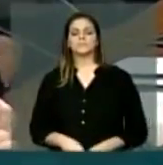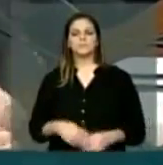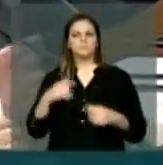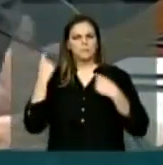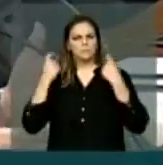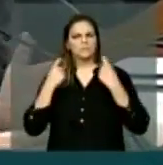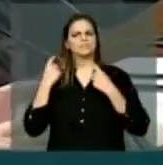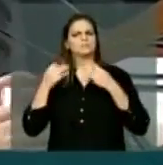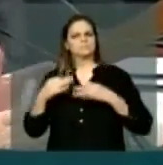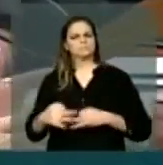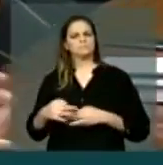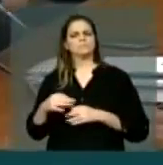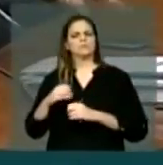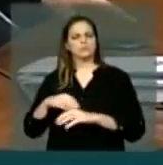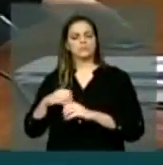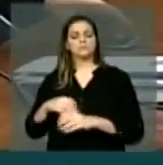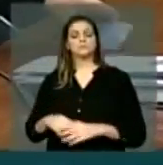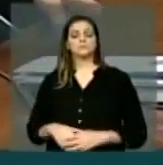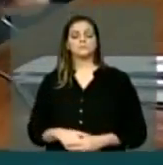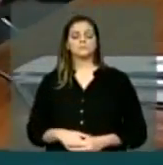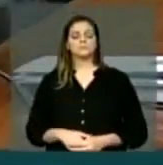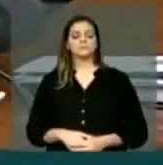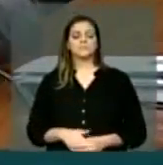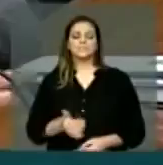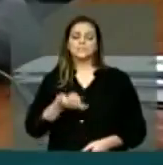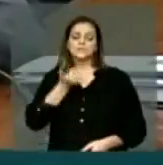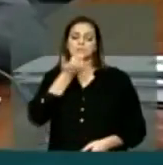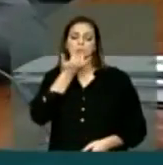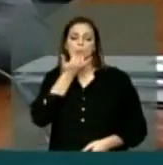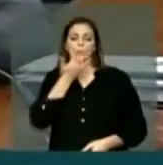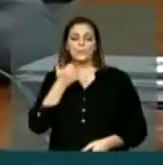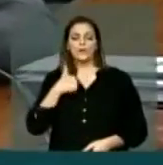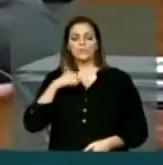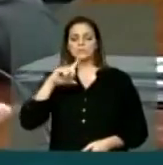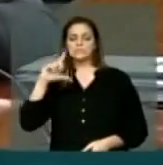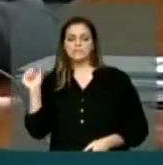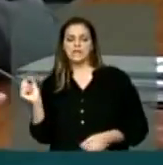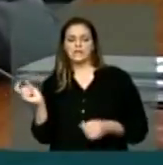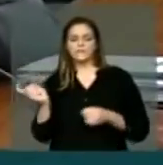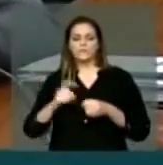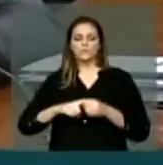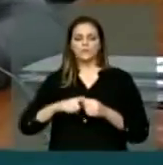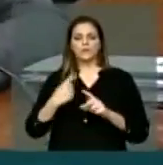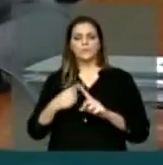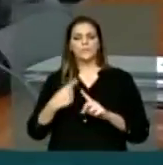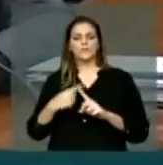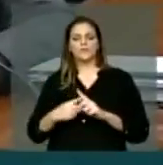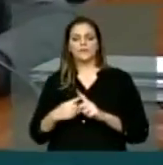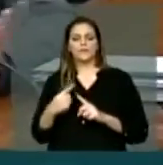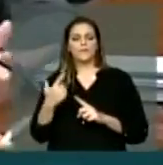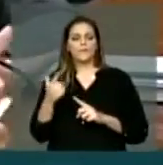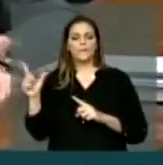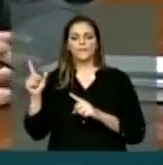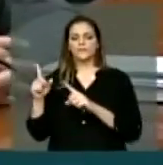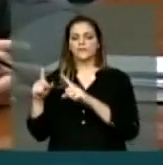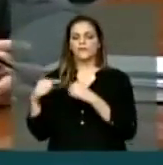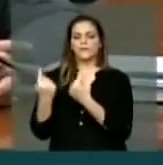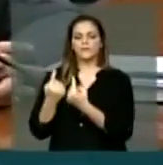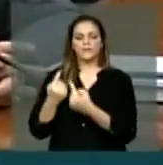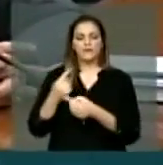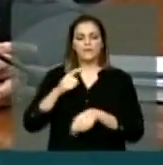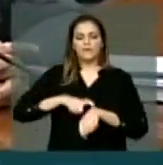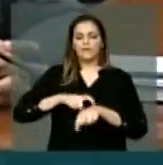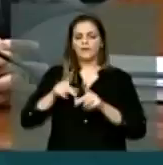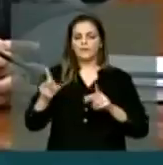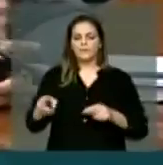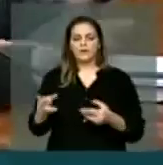grande. Eu quero primeiro inicialmente me desculpar dessa entrada e saída toda hora, que essa é a vida do parlamentar, em que se marca muitas coisas ao mesmo